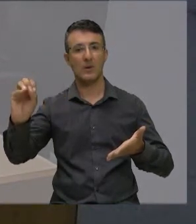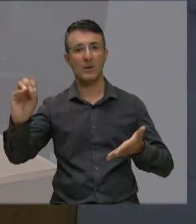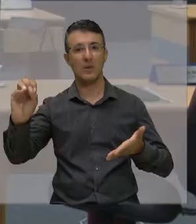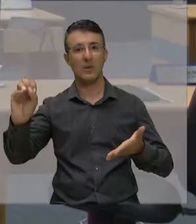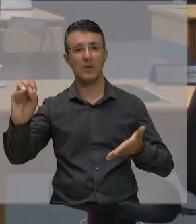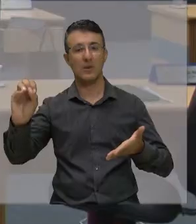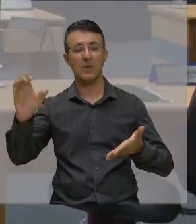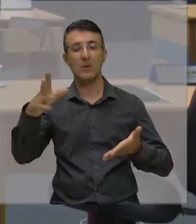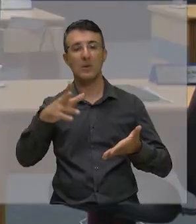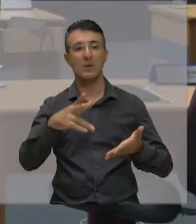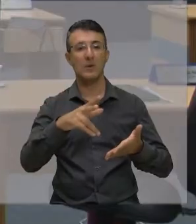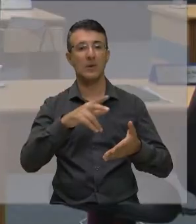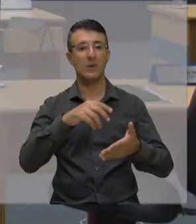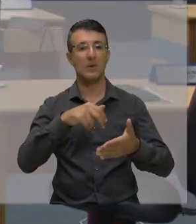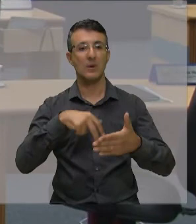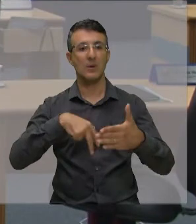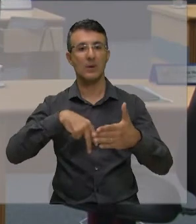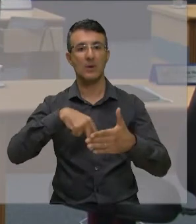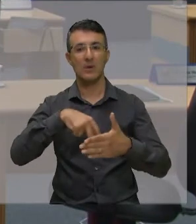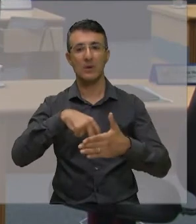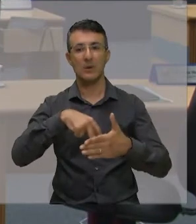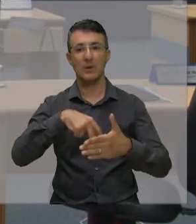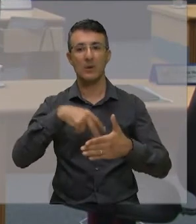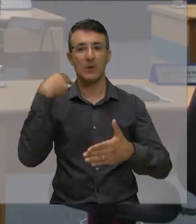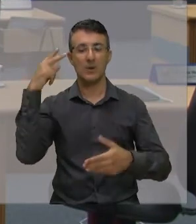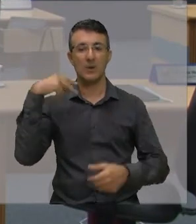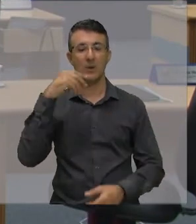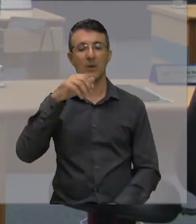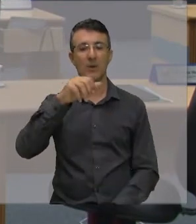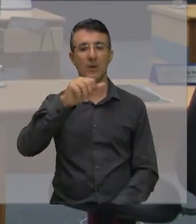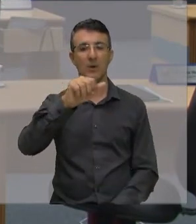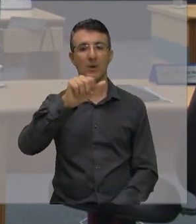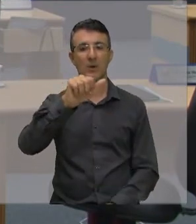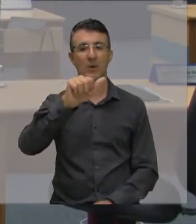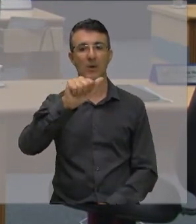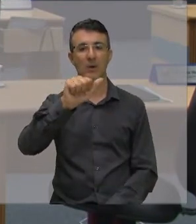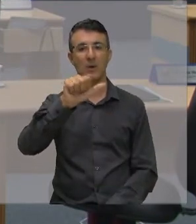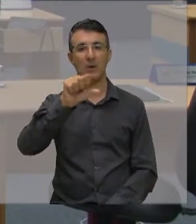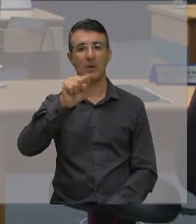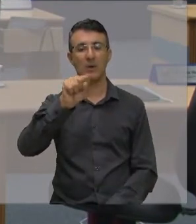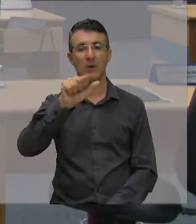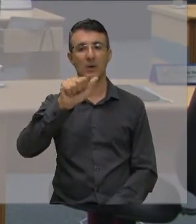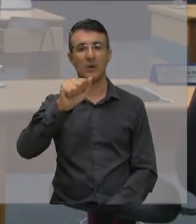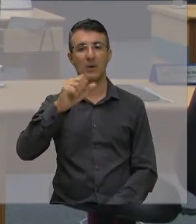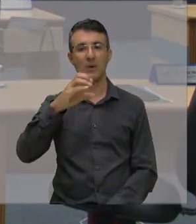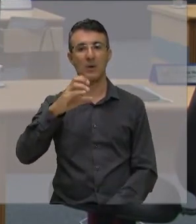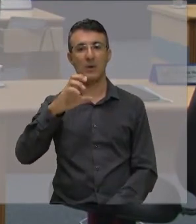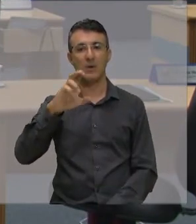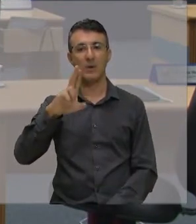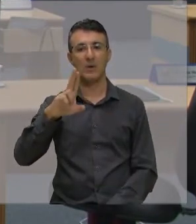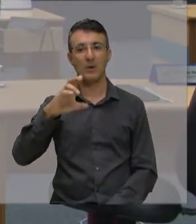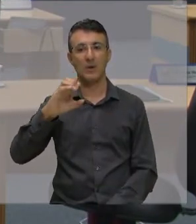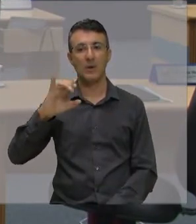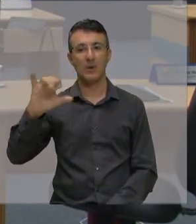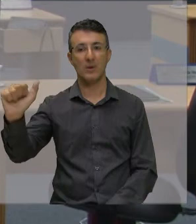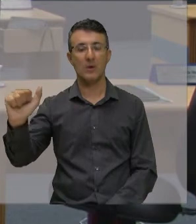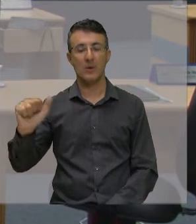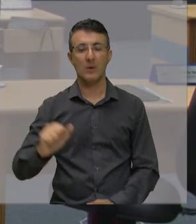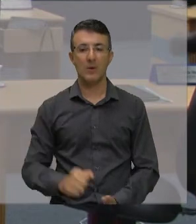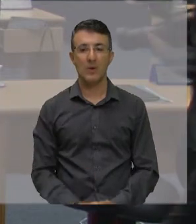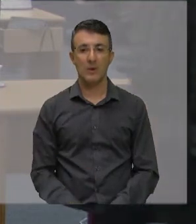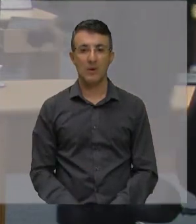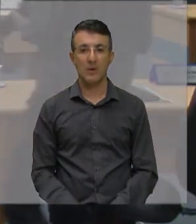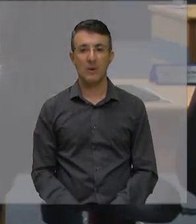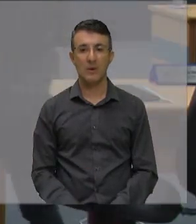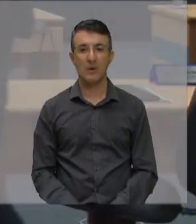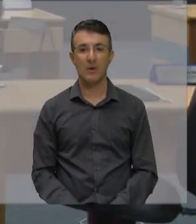Pascucci. Obrigado senhor presidente. Bom o vereador Lino não citou meu nome mas como fui eu que fiz o vídeo faço questão de vir aqui e falar que fui eu que